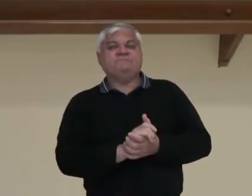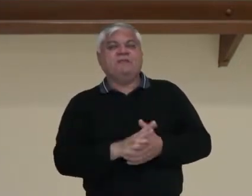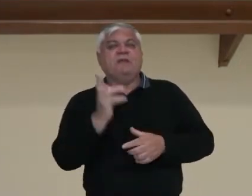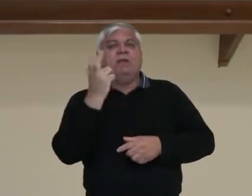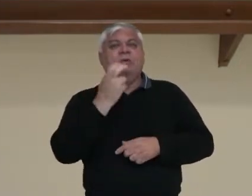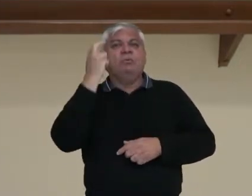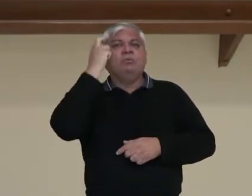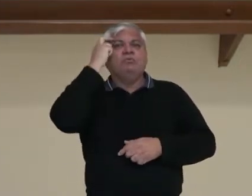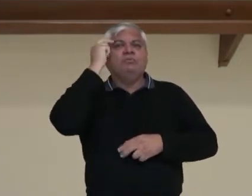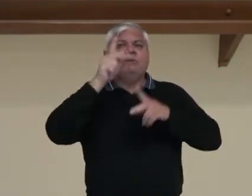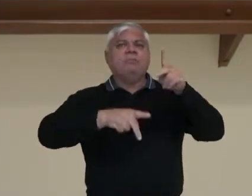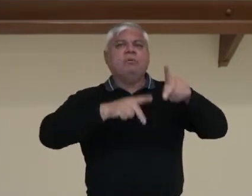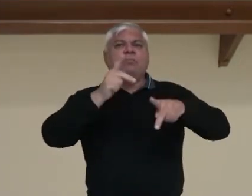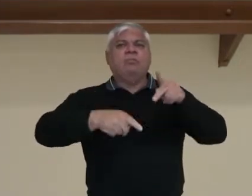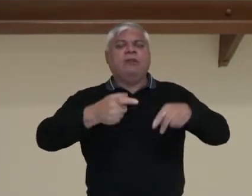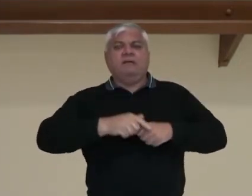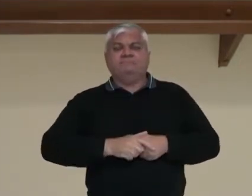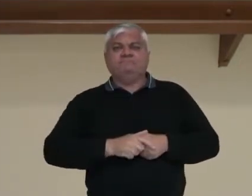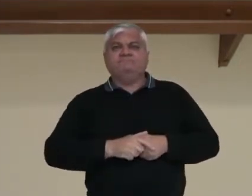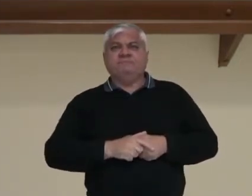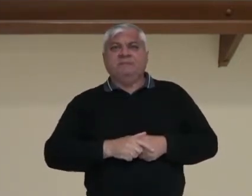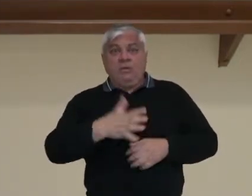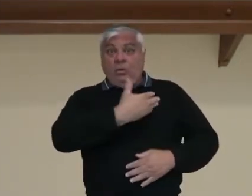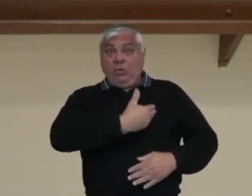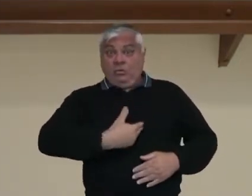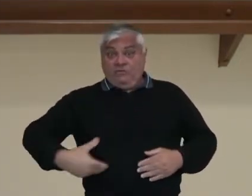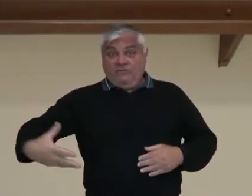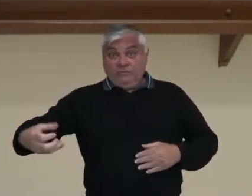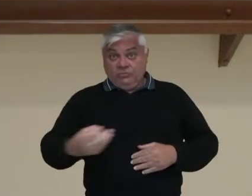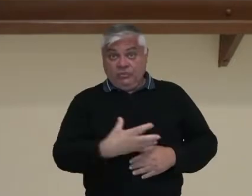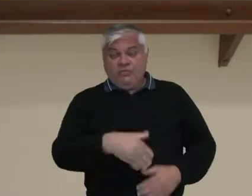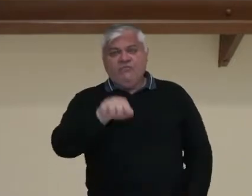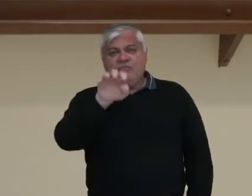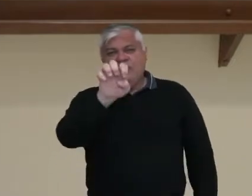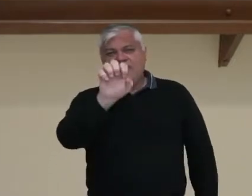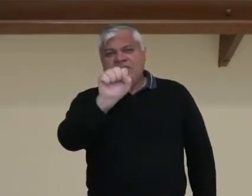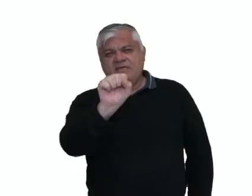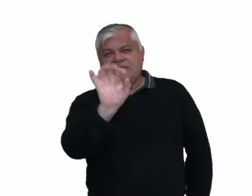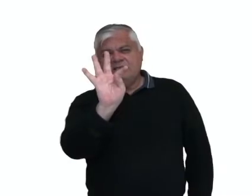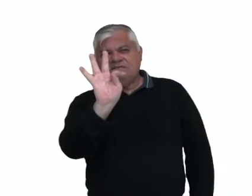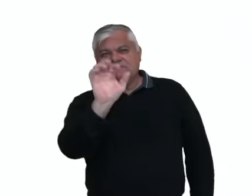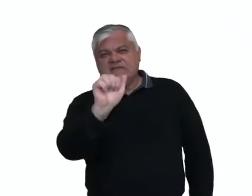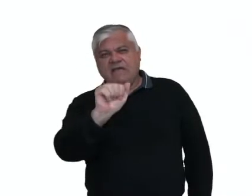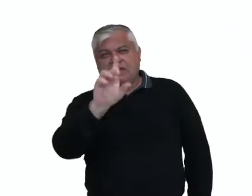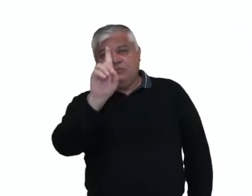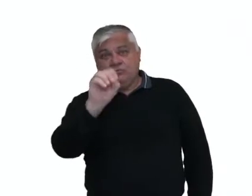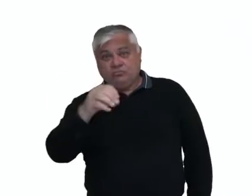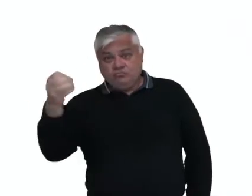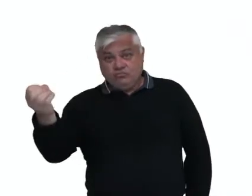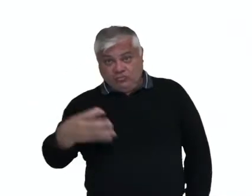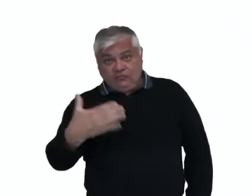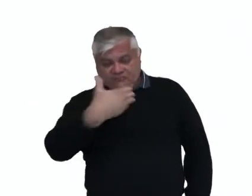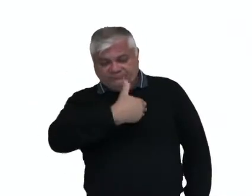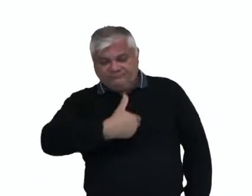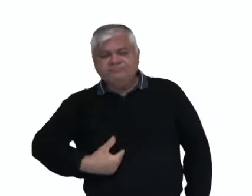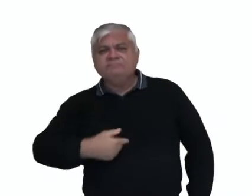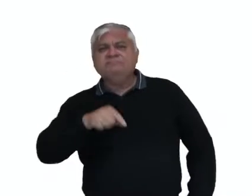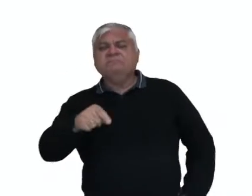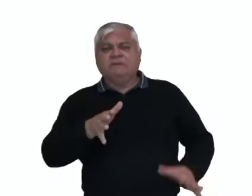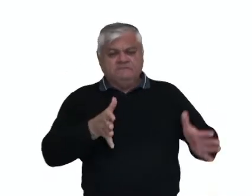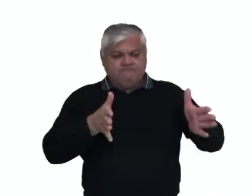popular e autoritarismo. O Estado Novo é o período que compreende então o aumento do que a gente está falando,